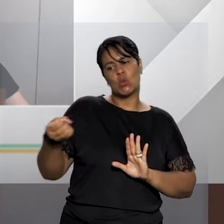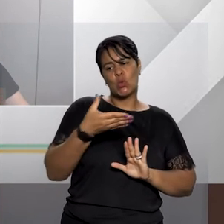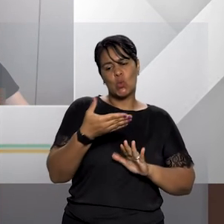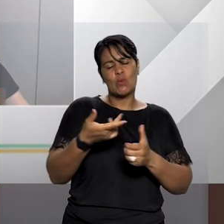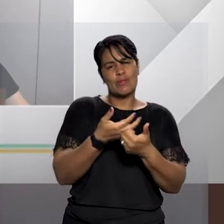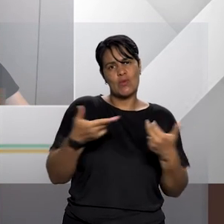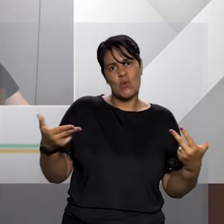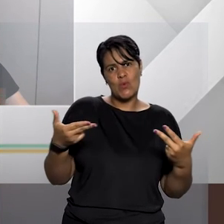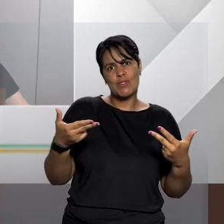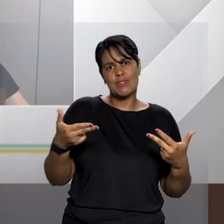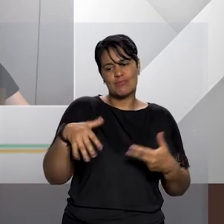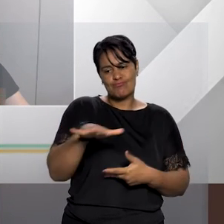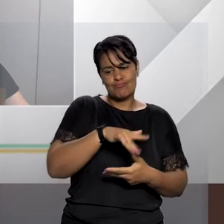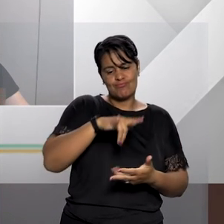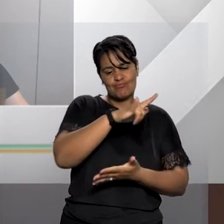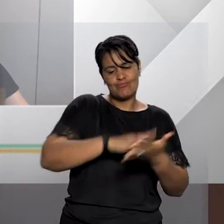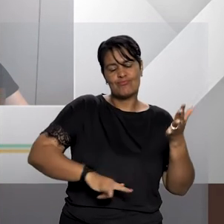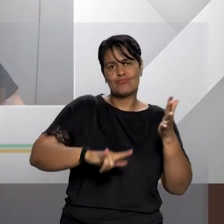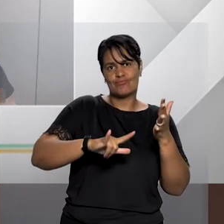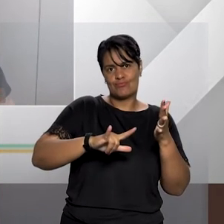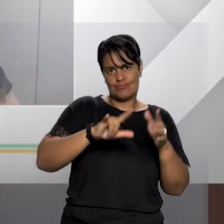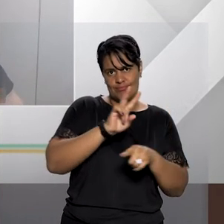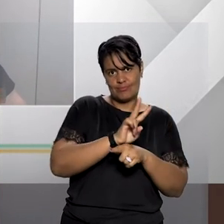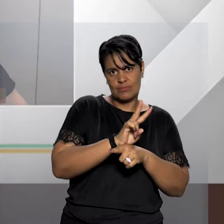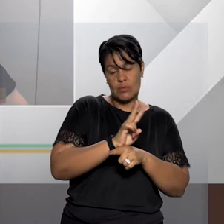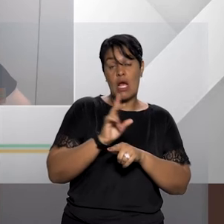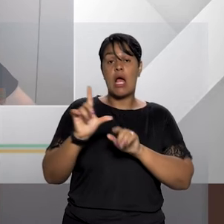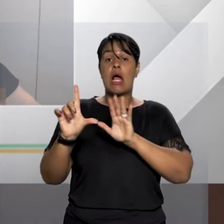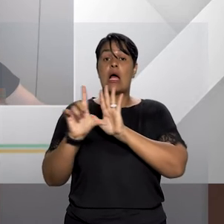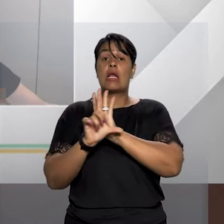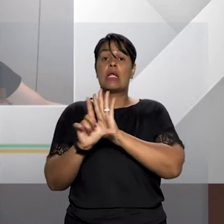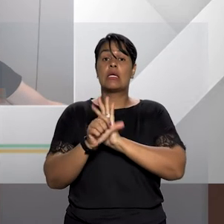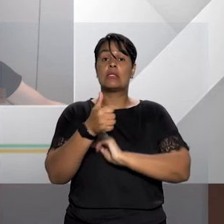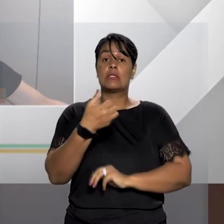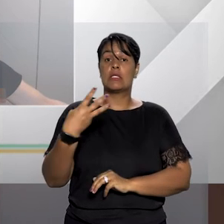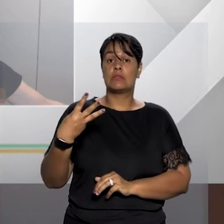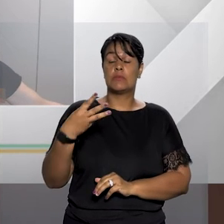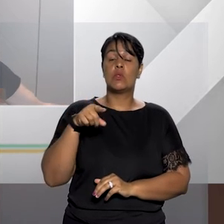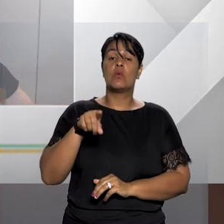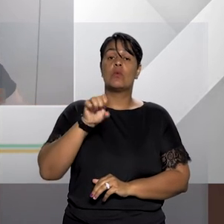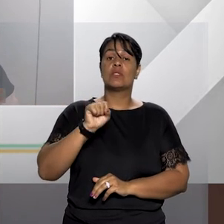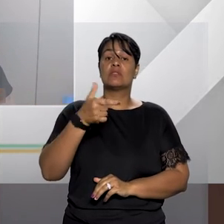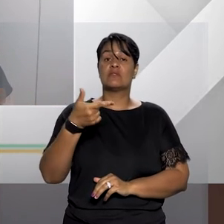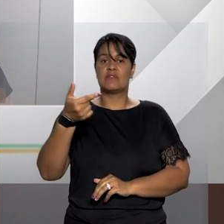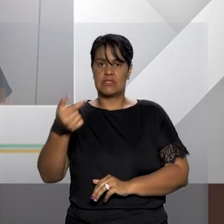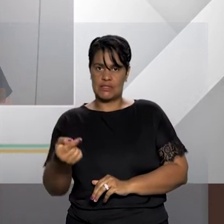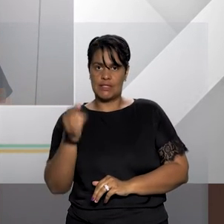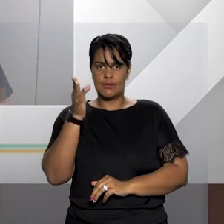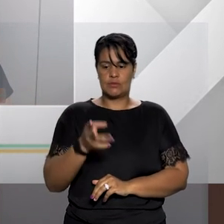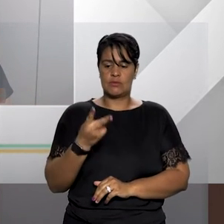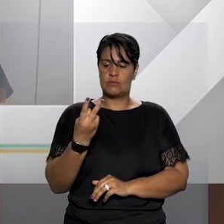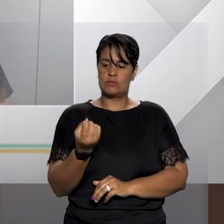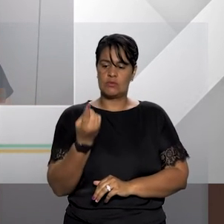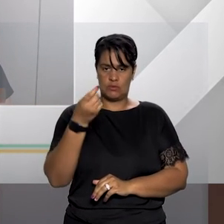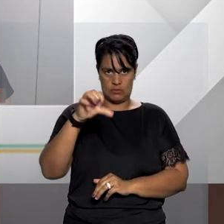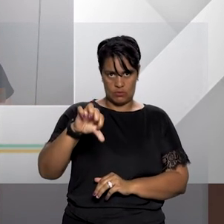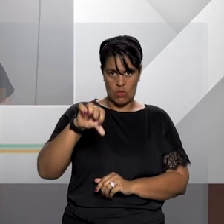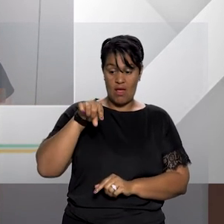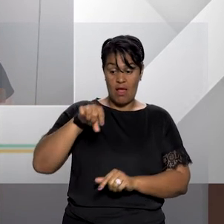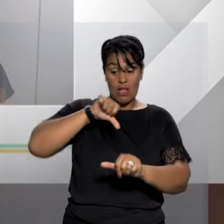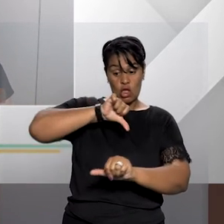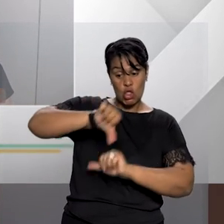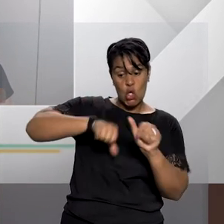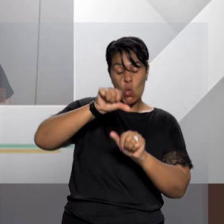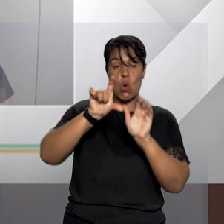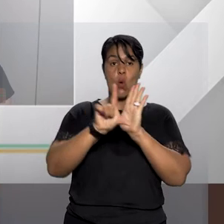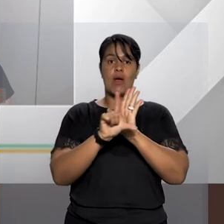urgência foi a edição da Lei 13.827 de 2019 que alterou a Lei Maria da Penha para permitir em